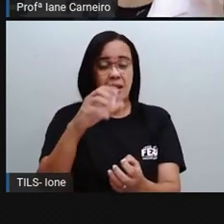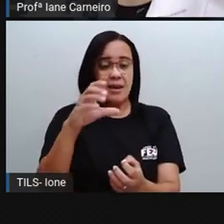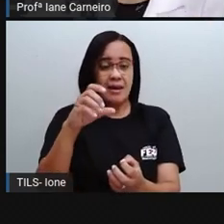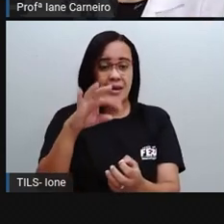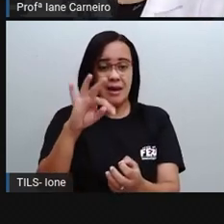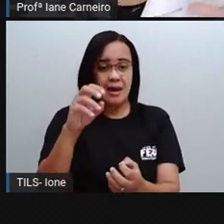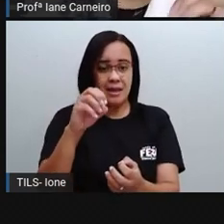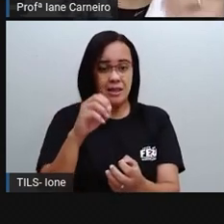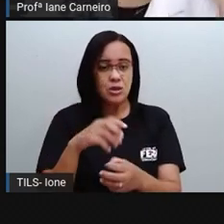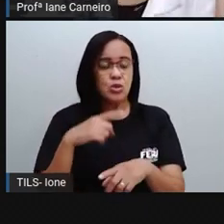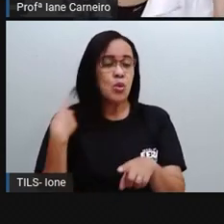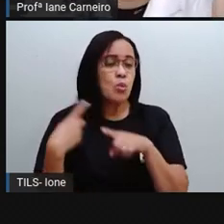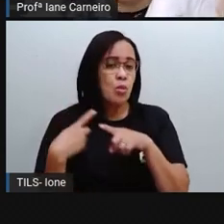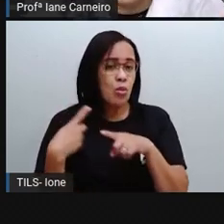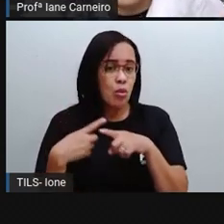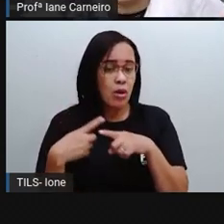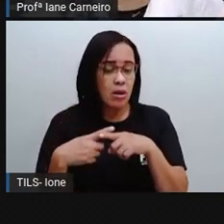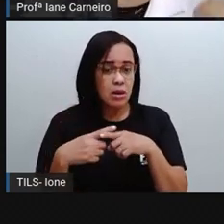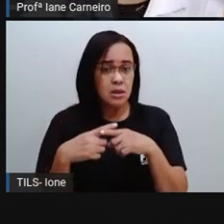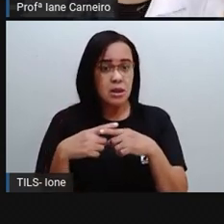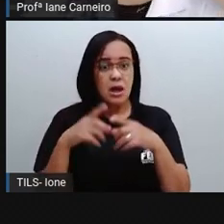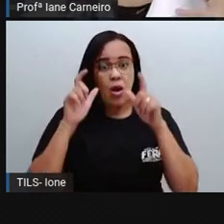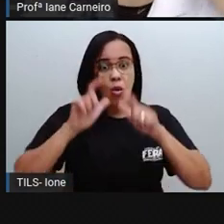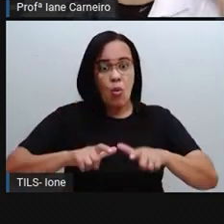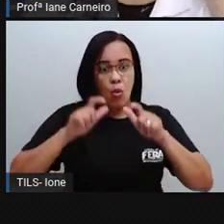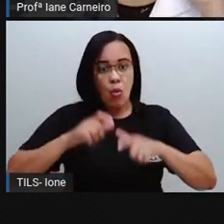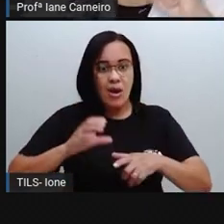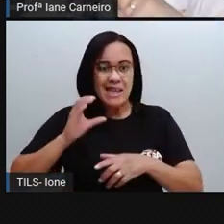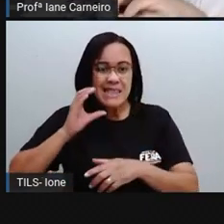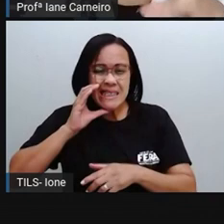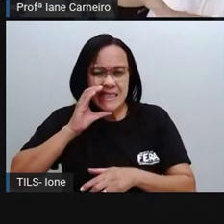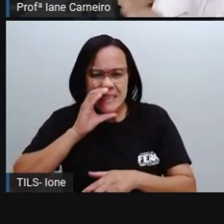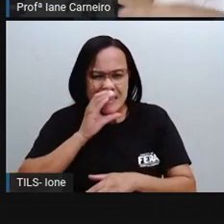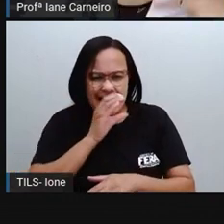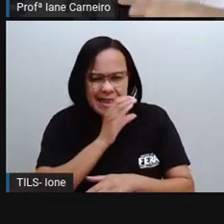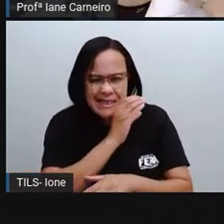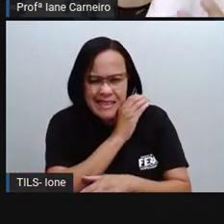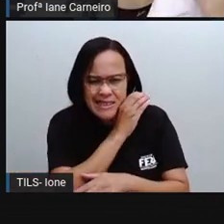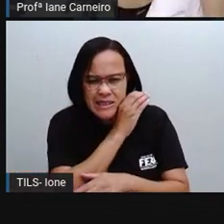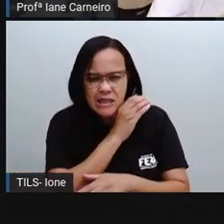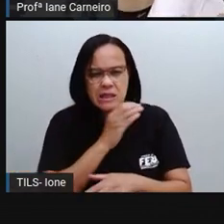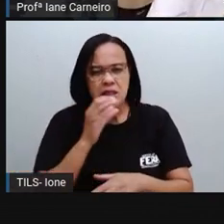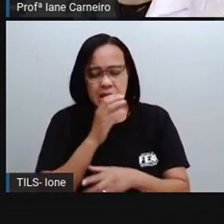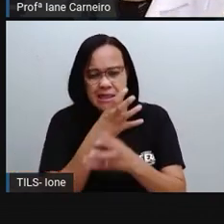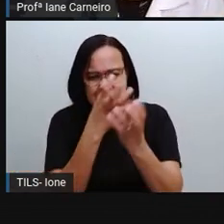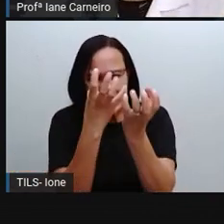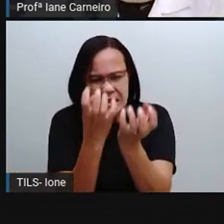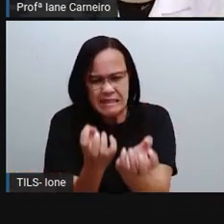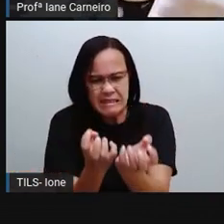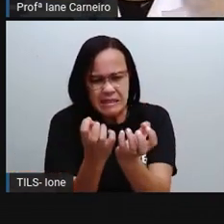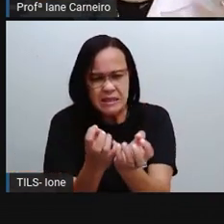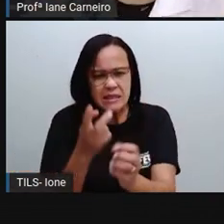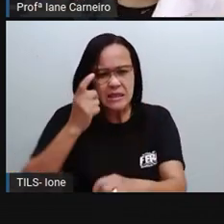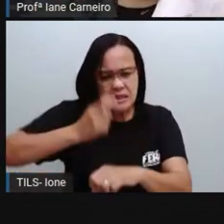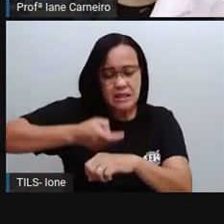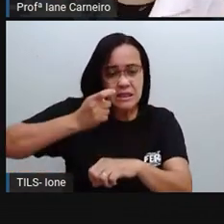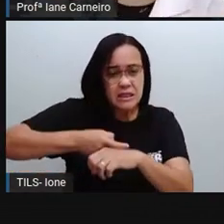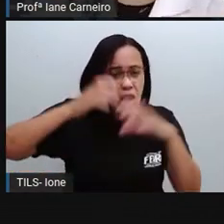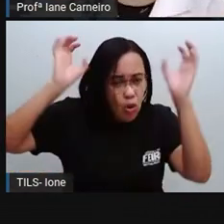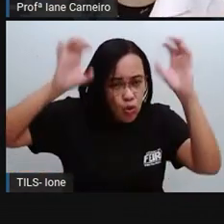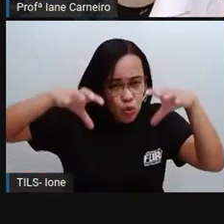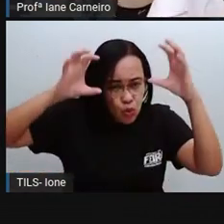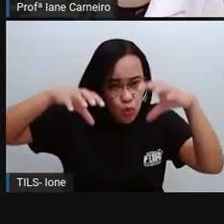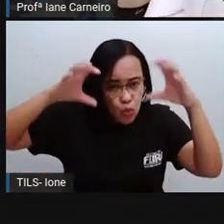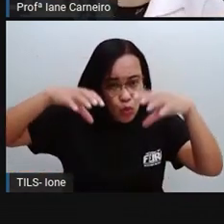regiões, são lugares muito quentes, né? Muito semi, de clima muito semiárido. Ou seja, chove bem pouco